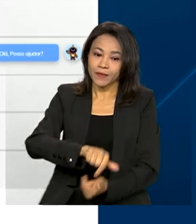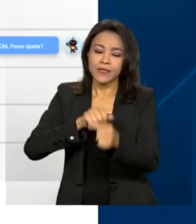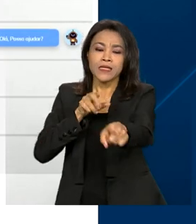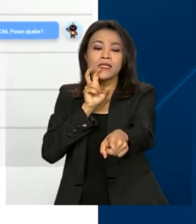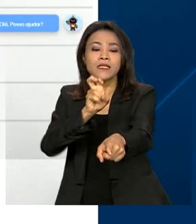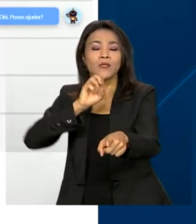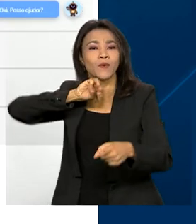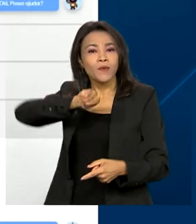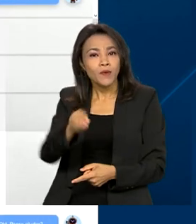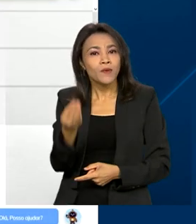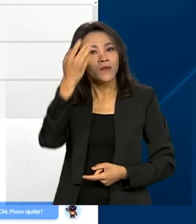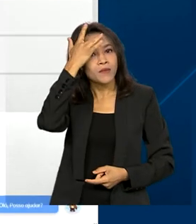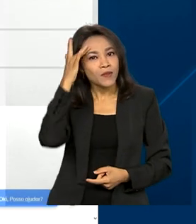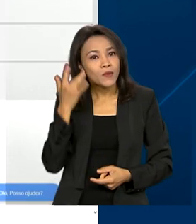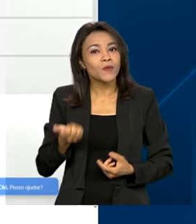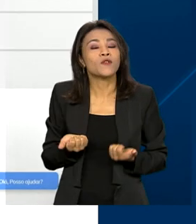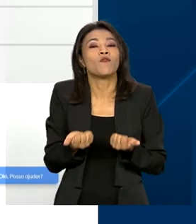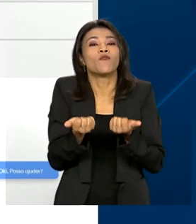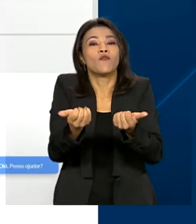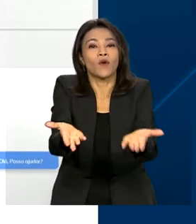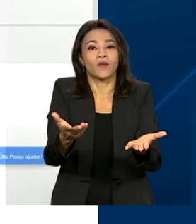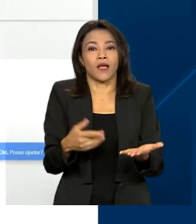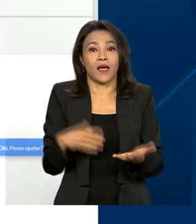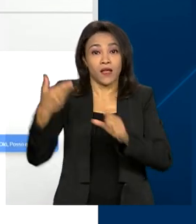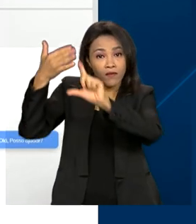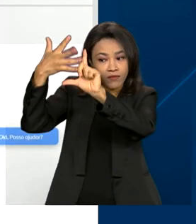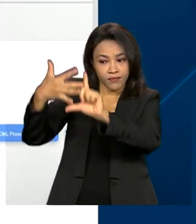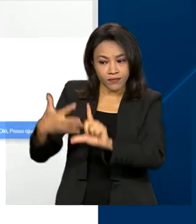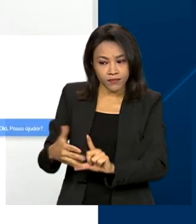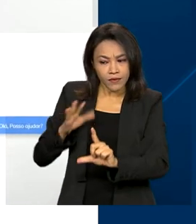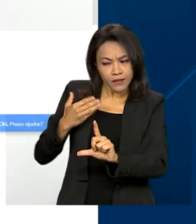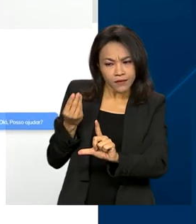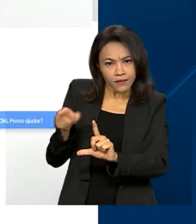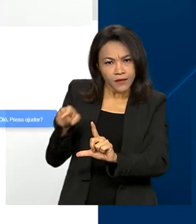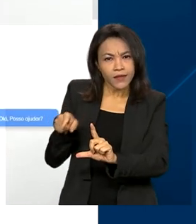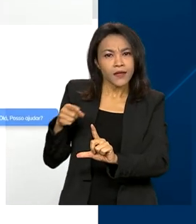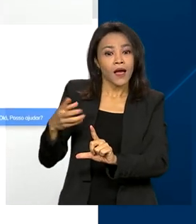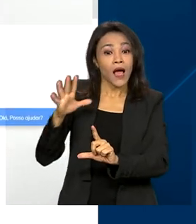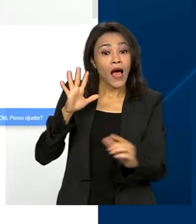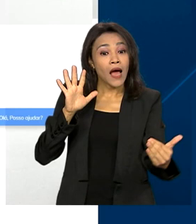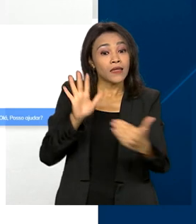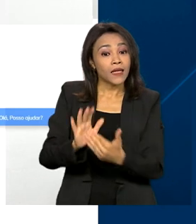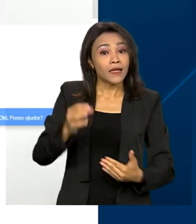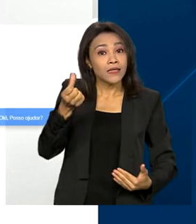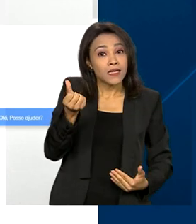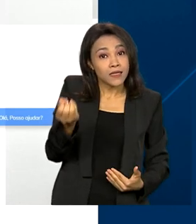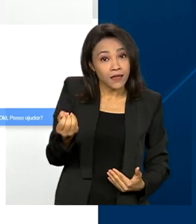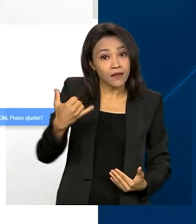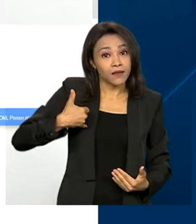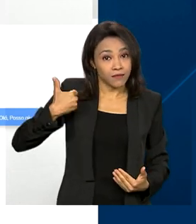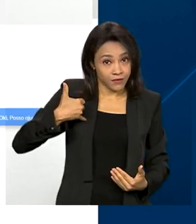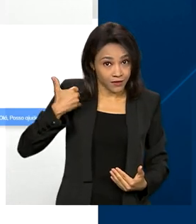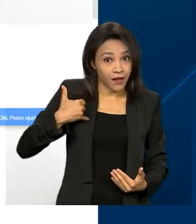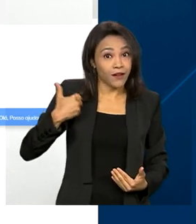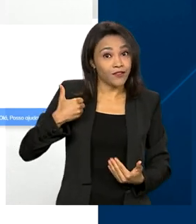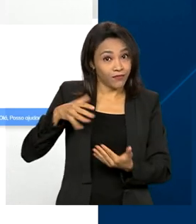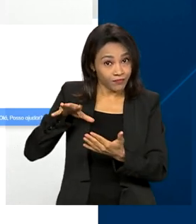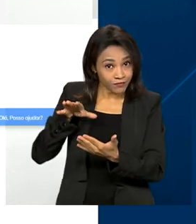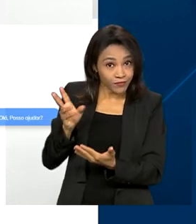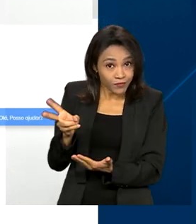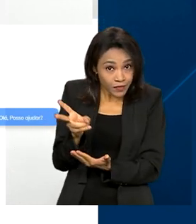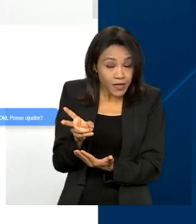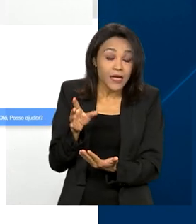brasileiros voluntários. O registro fica ativo até o possível doador completar 60 anos. É importante